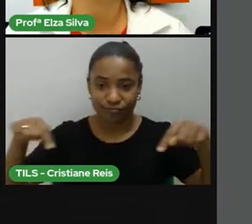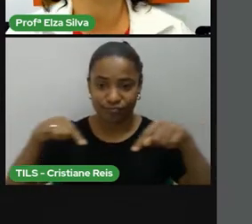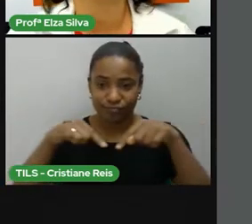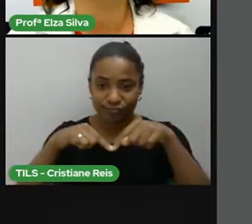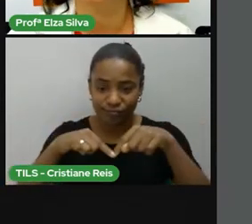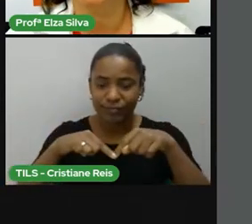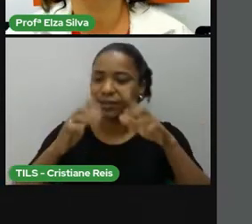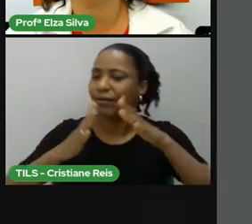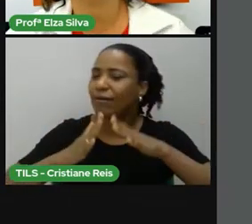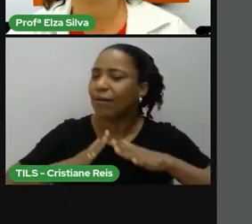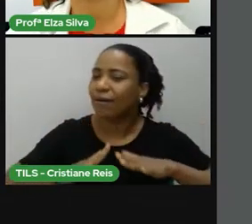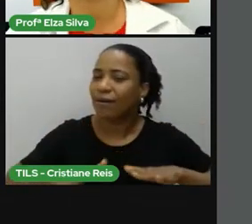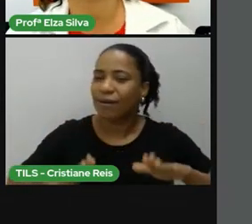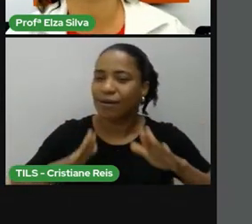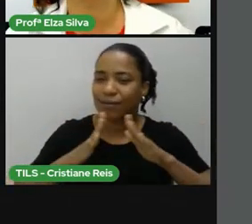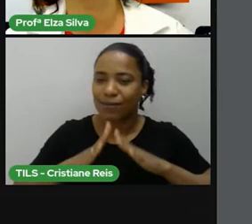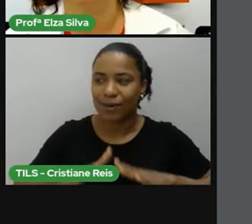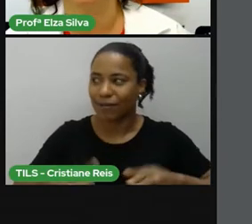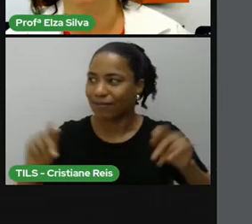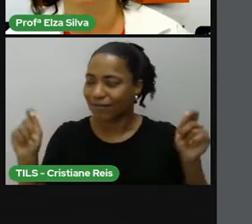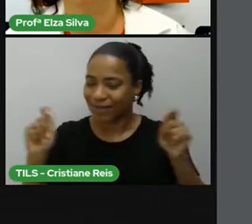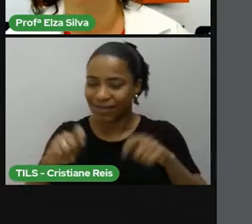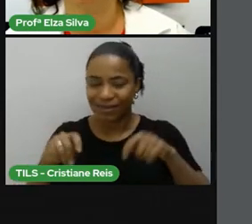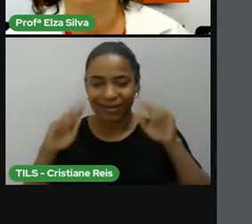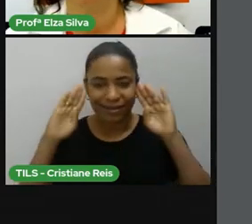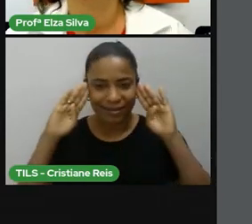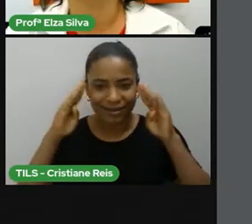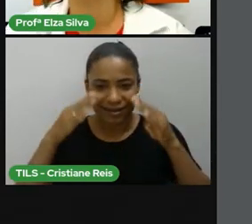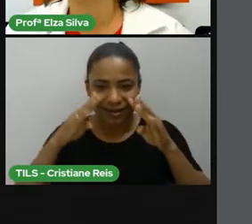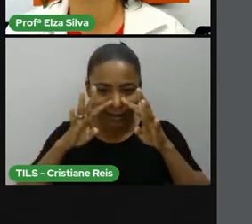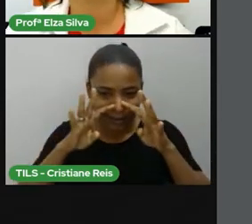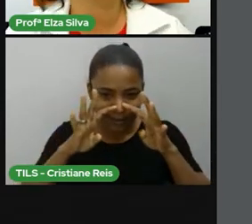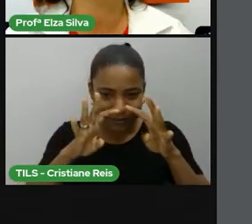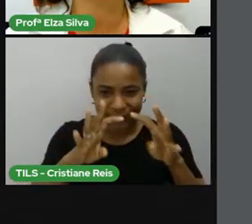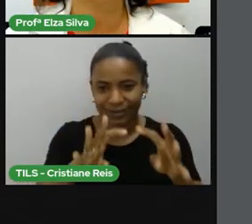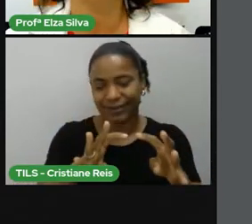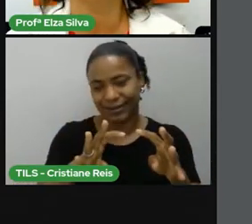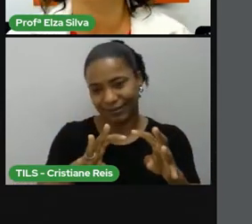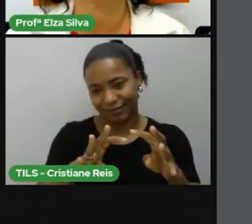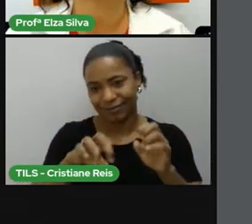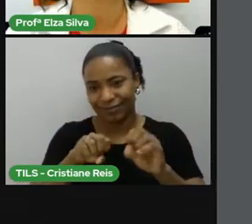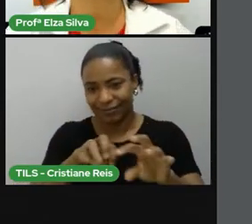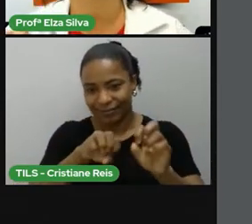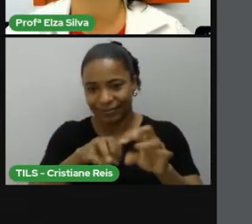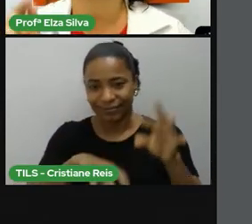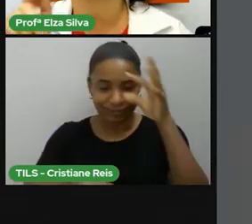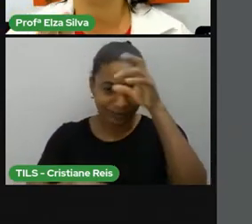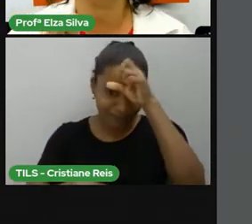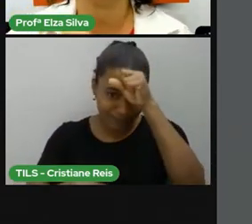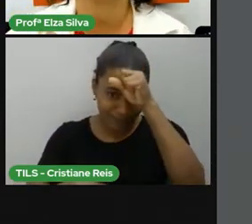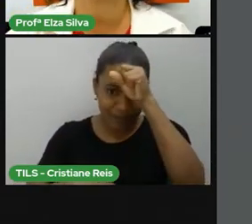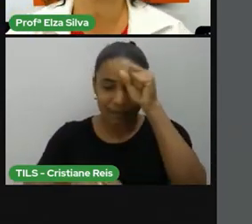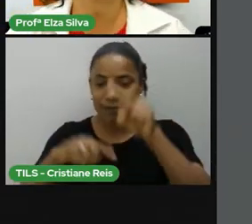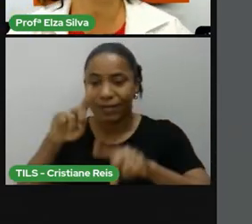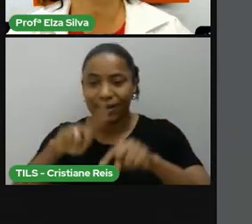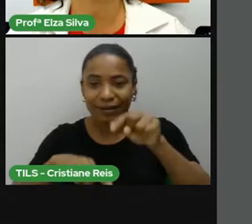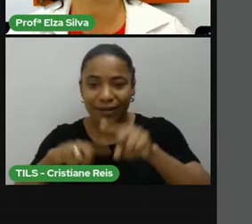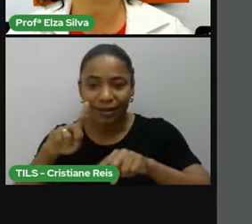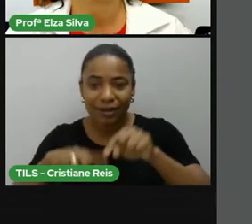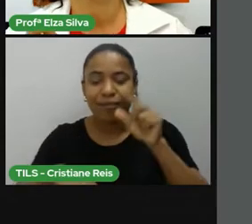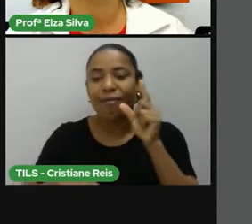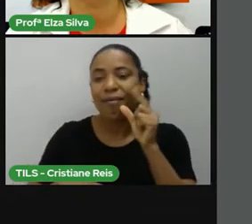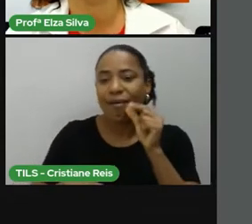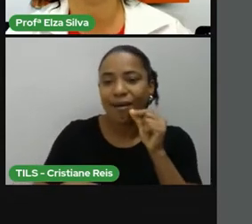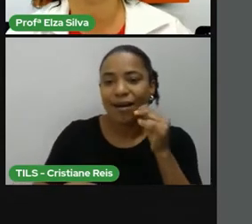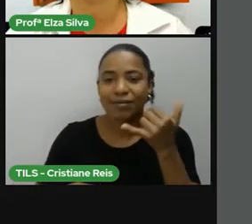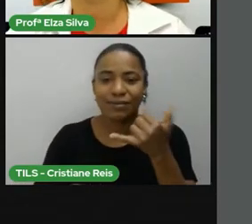possibilite a concentração nas aulas. Separe todos os materiais que você considera necessários